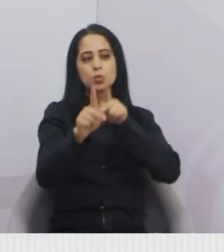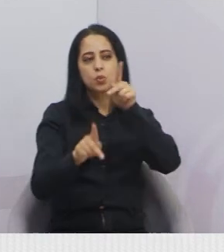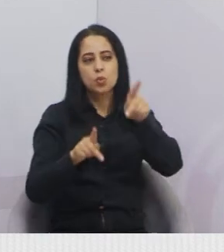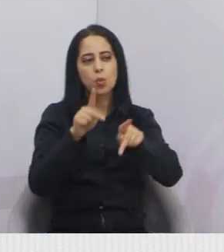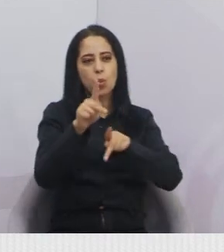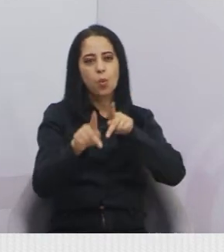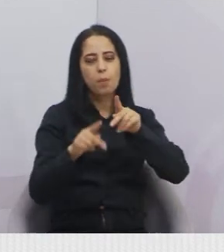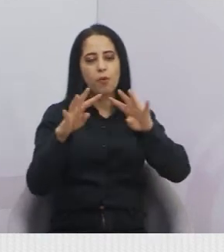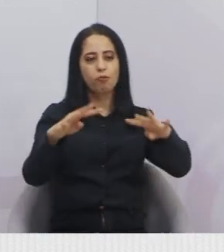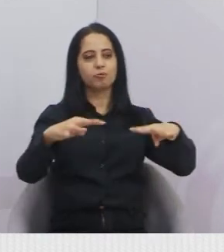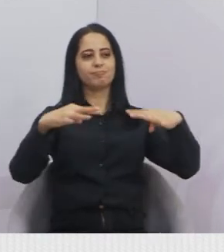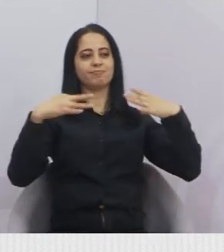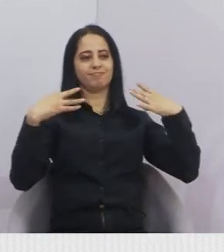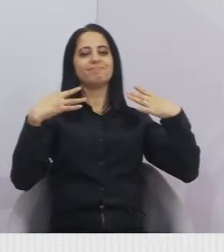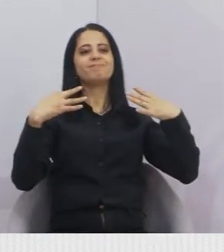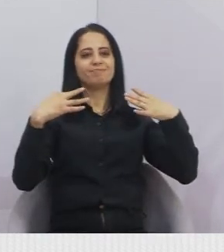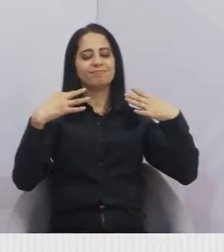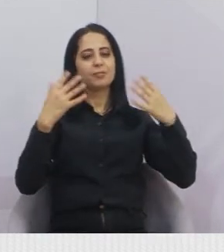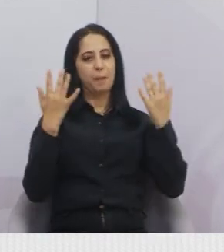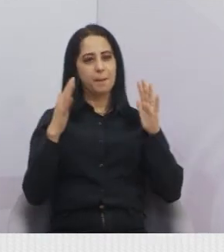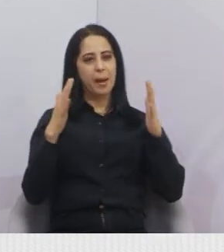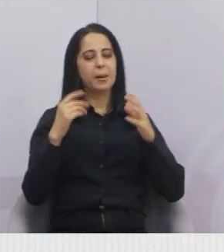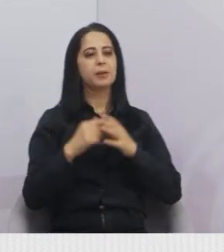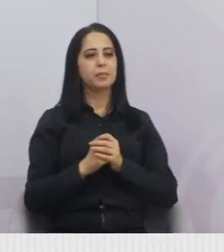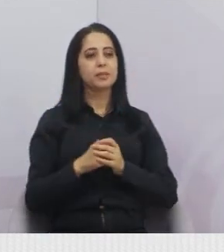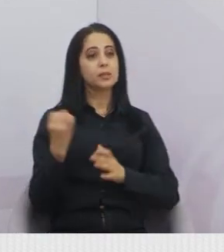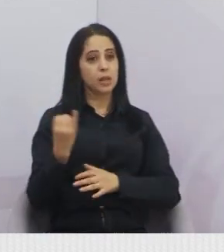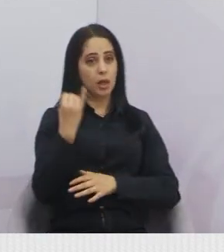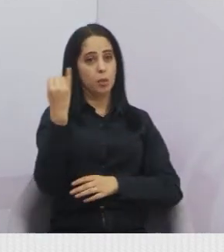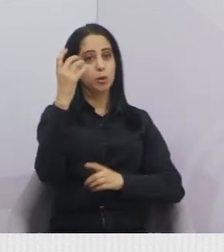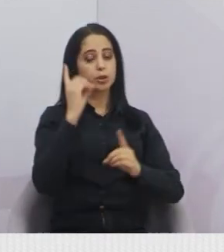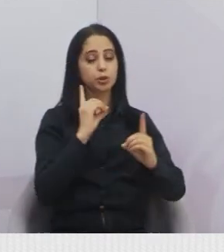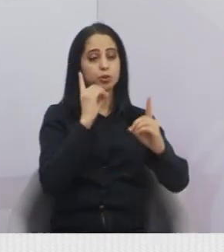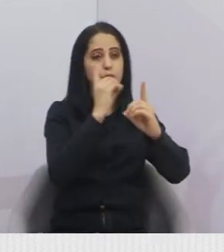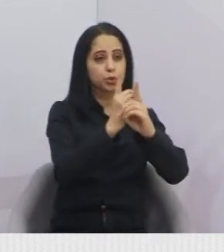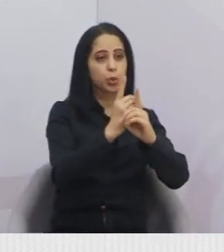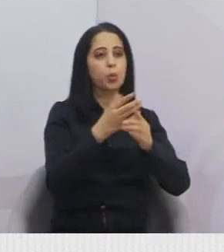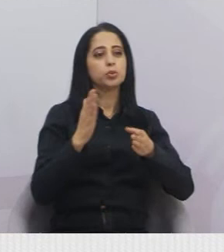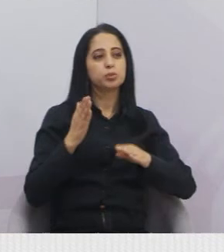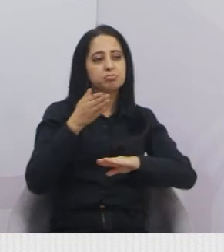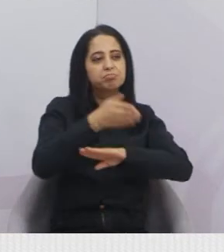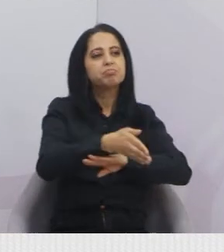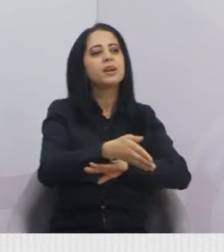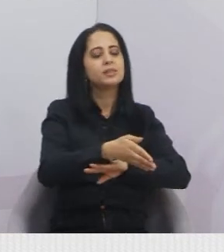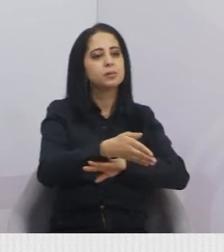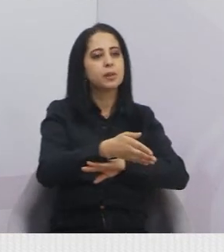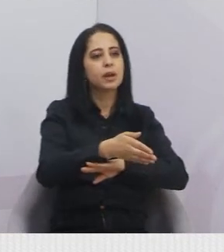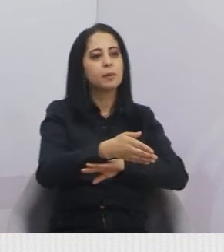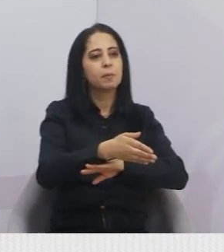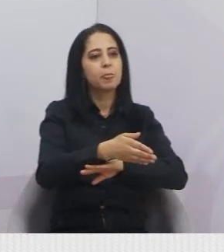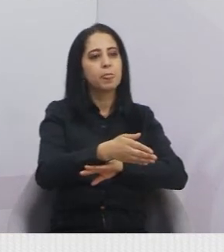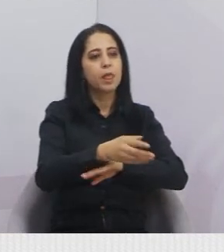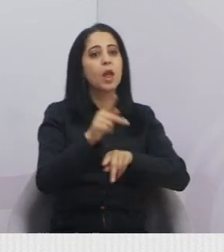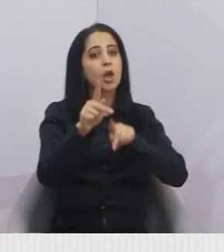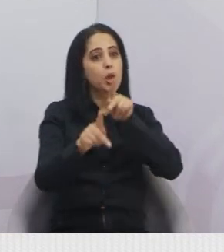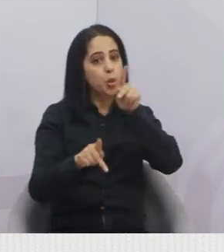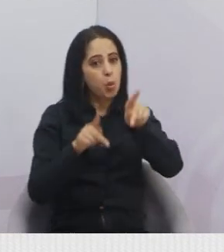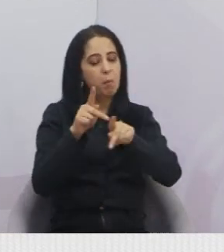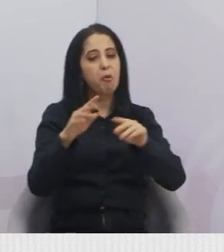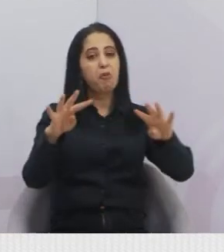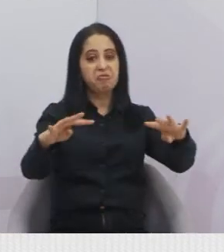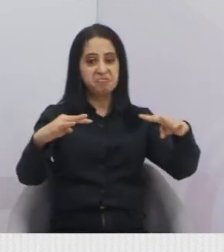está sendo de grande importância participar desses encontros, e a comunidade está comparecendo e está